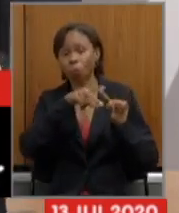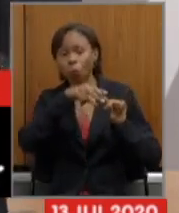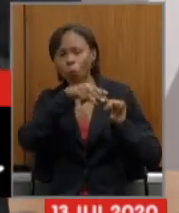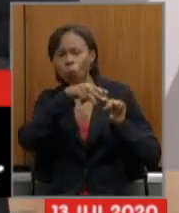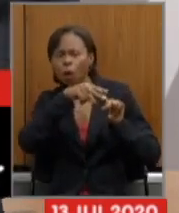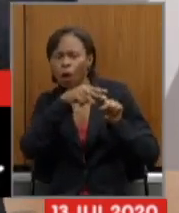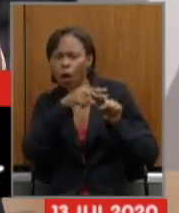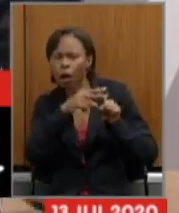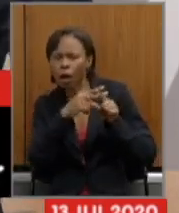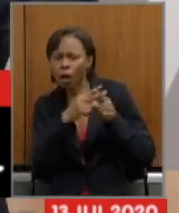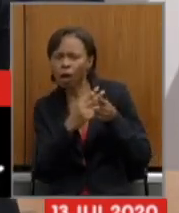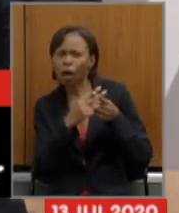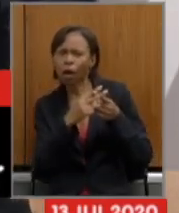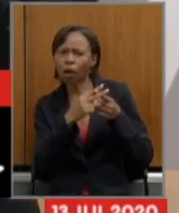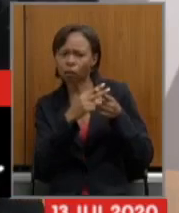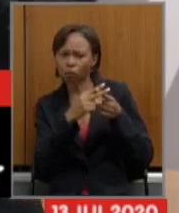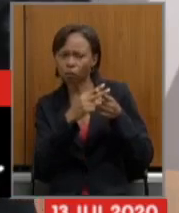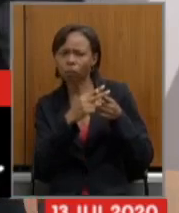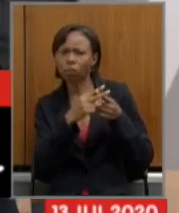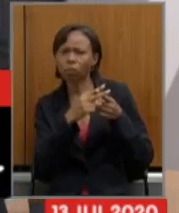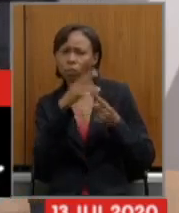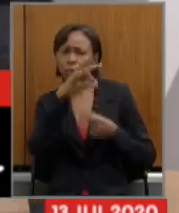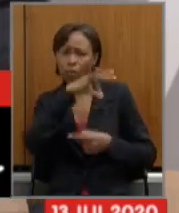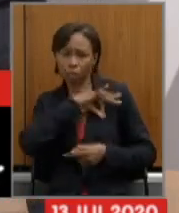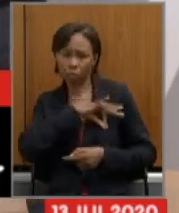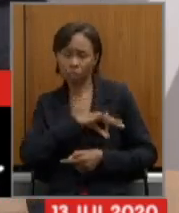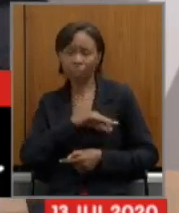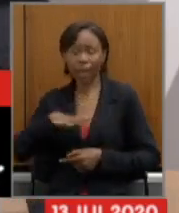dos servidores da área da segurança pública